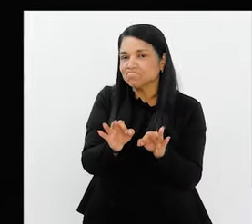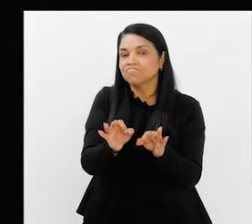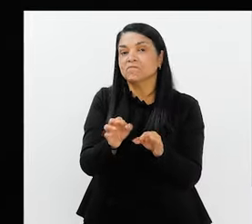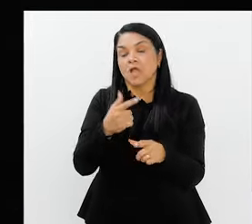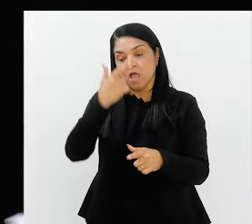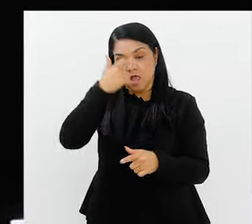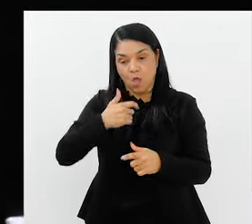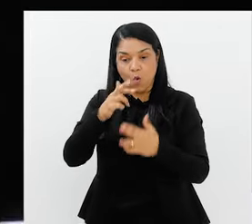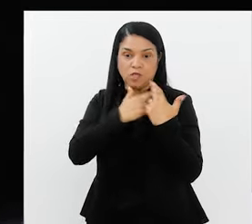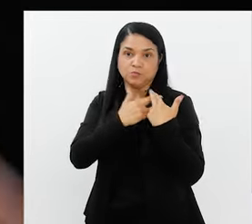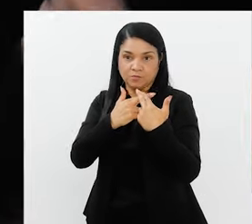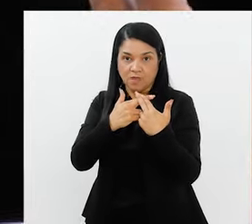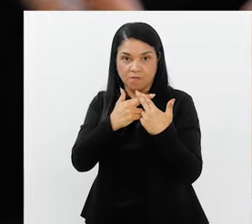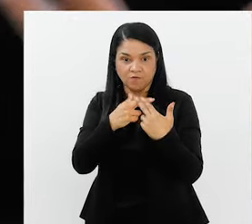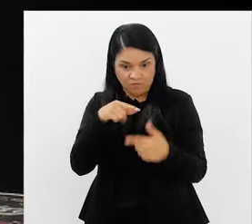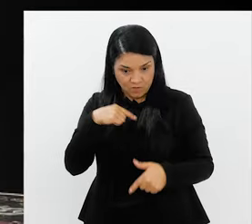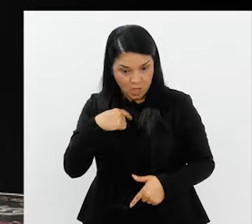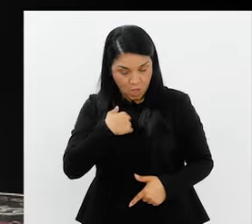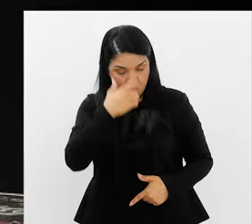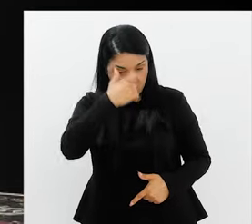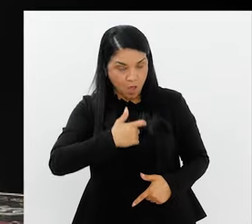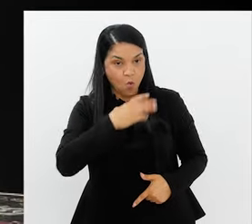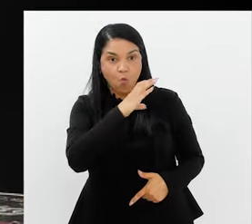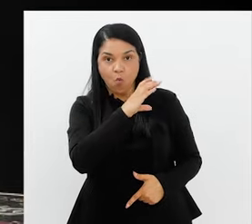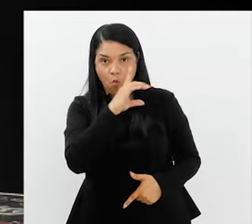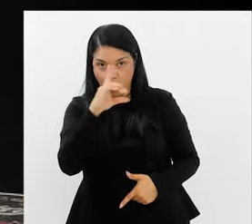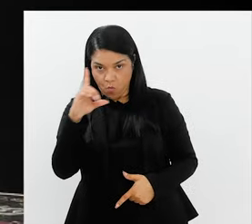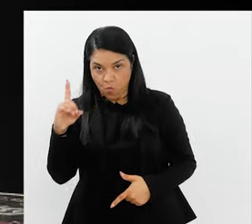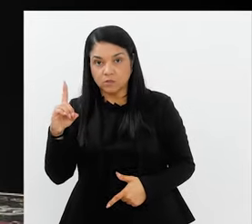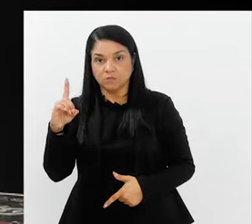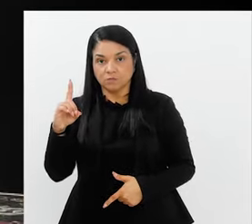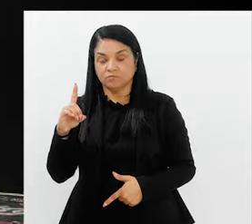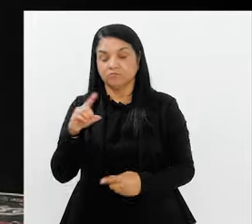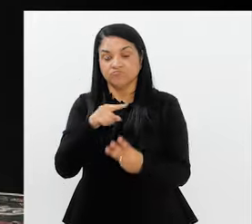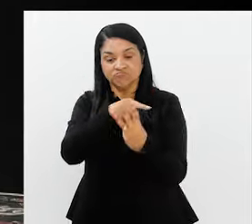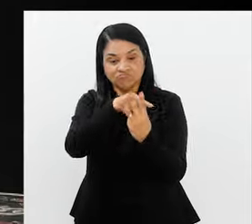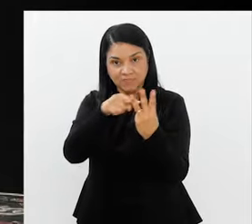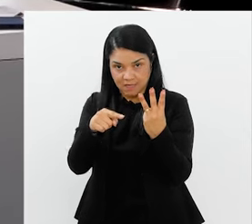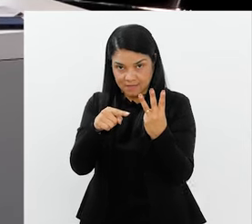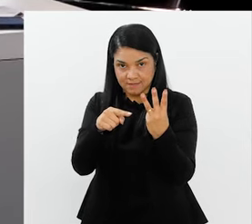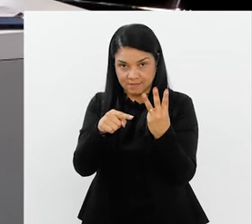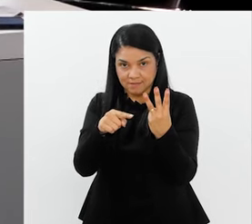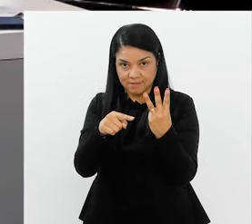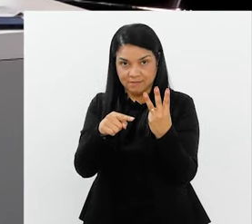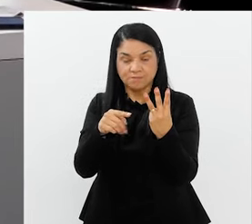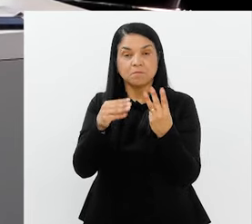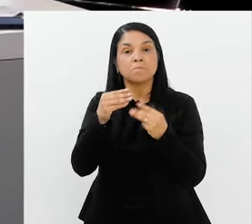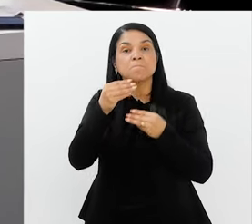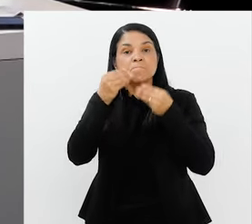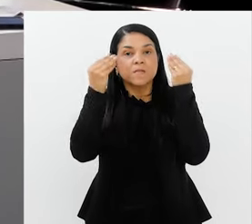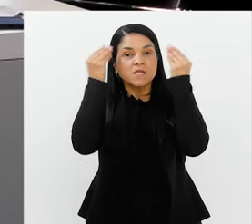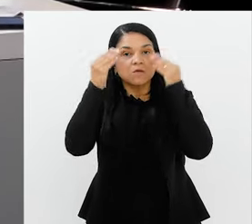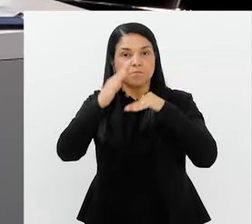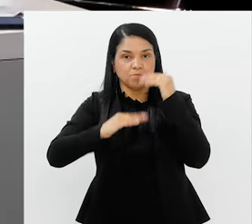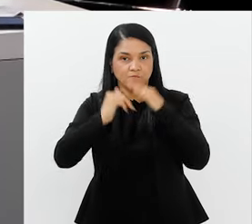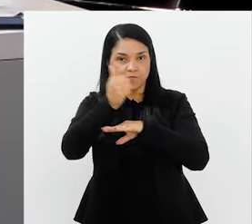certo. Eu fiquei responsável... tudo sob a sua coordenação? É... Éramos três. Éramos três maquiadores. Eu